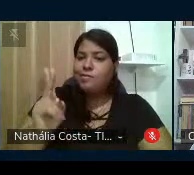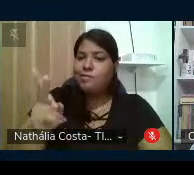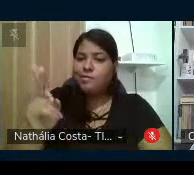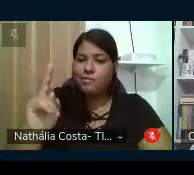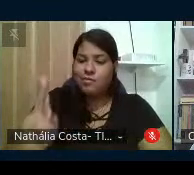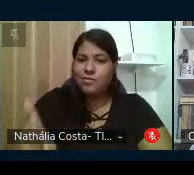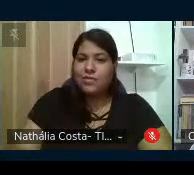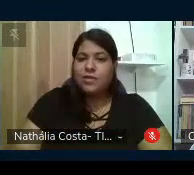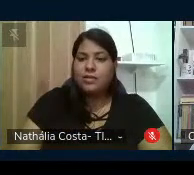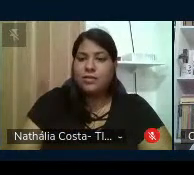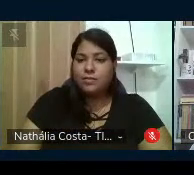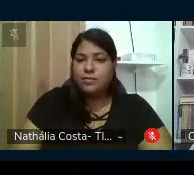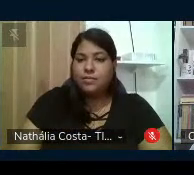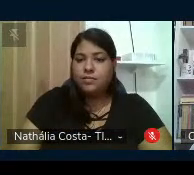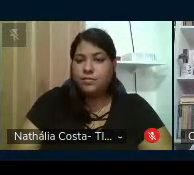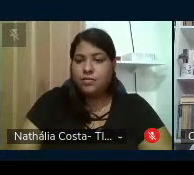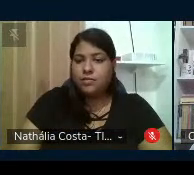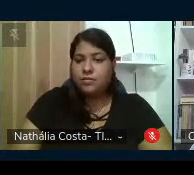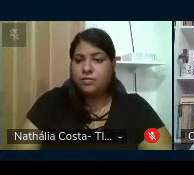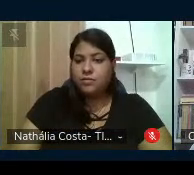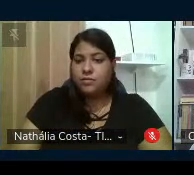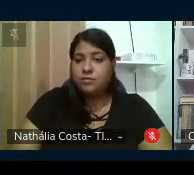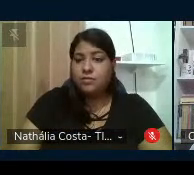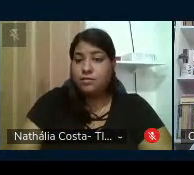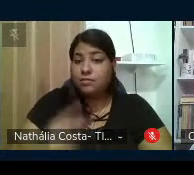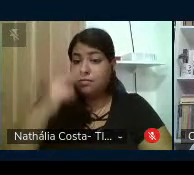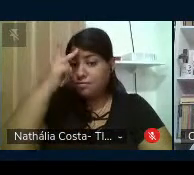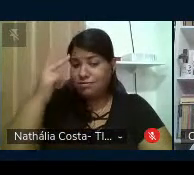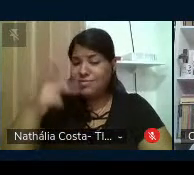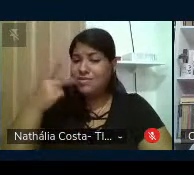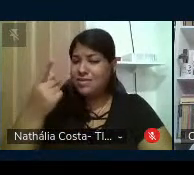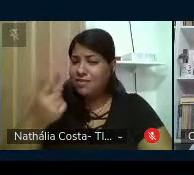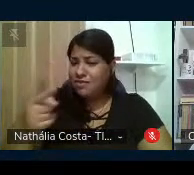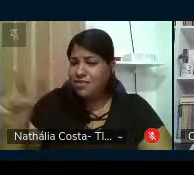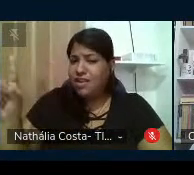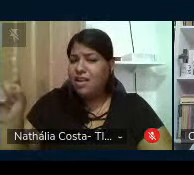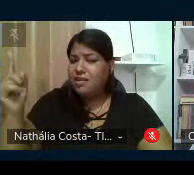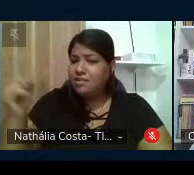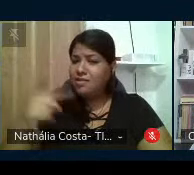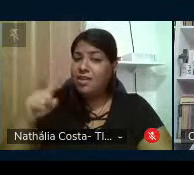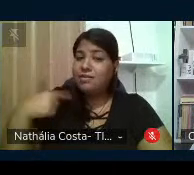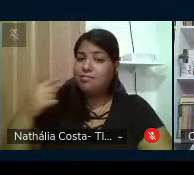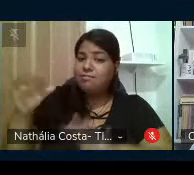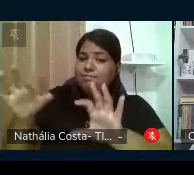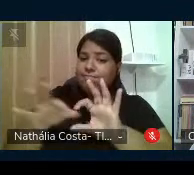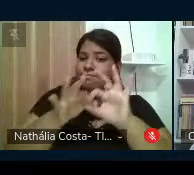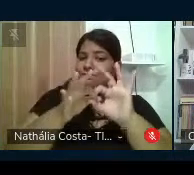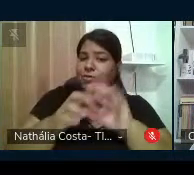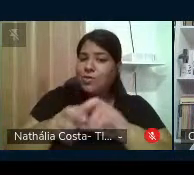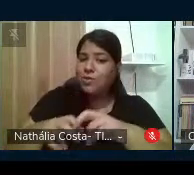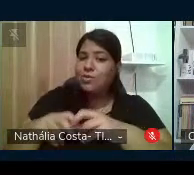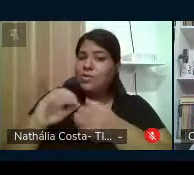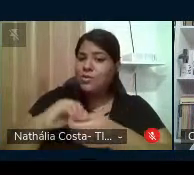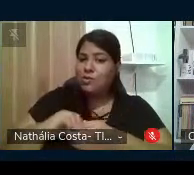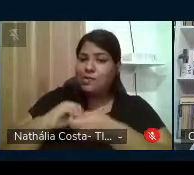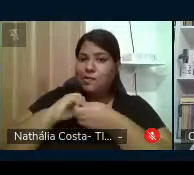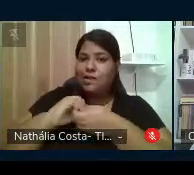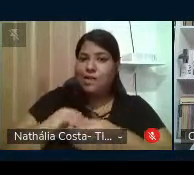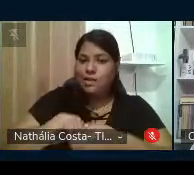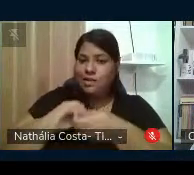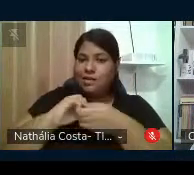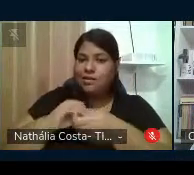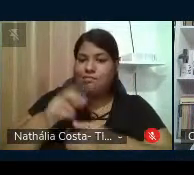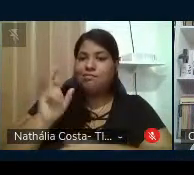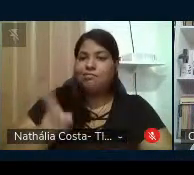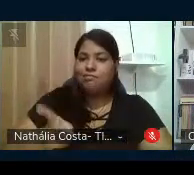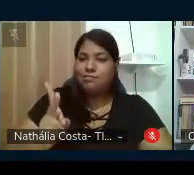Uma onda desvai, outra onda desvai E de mãos dadas vão